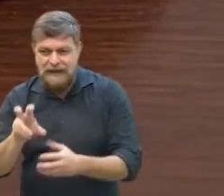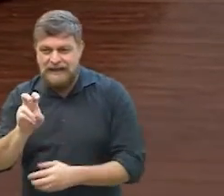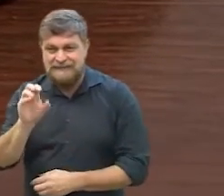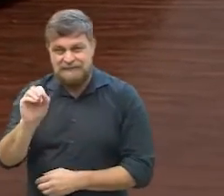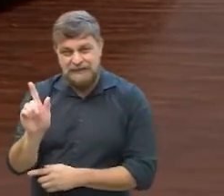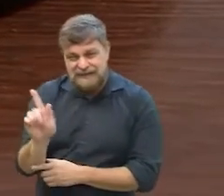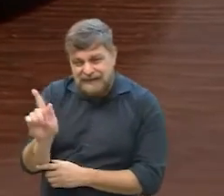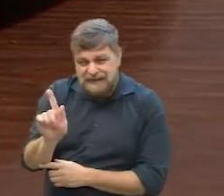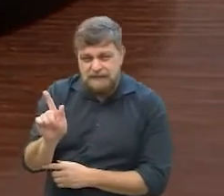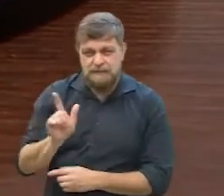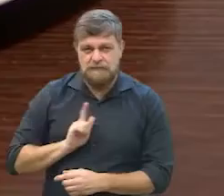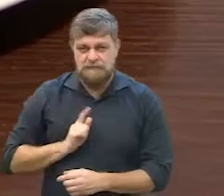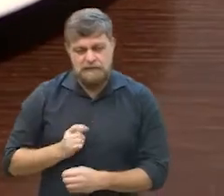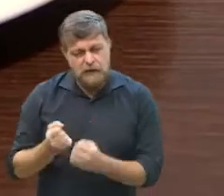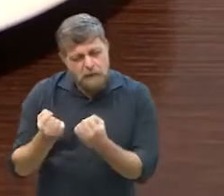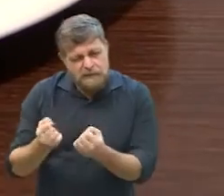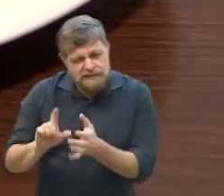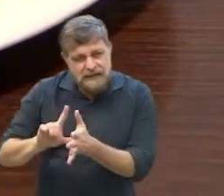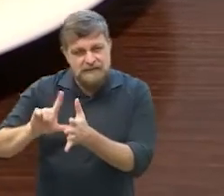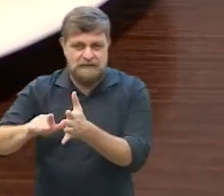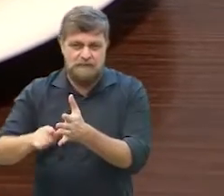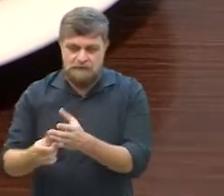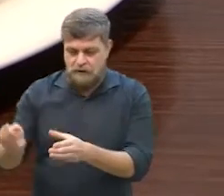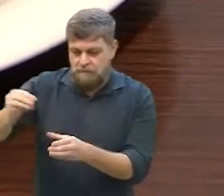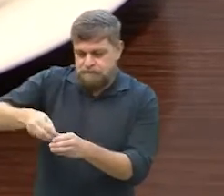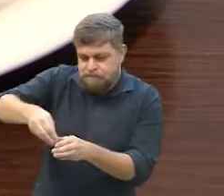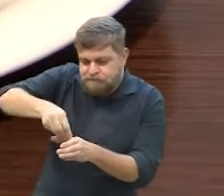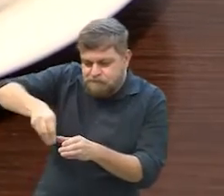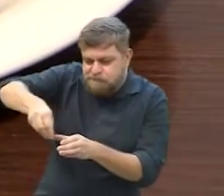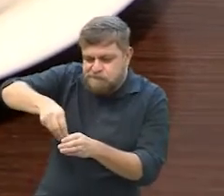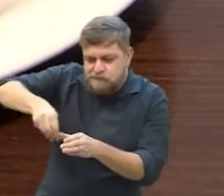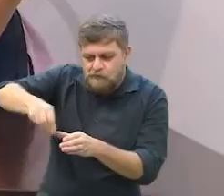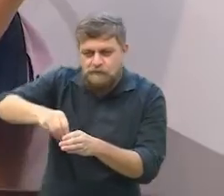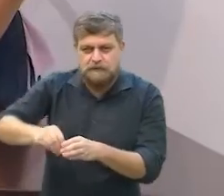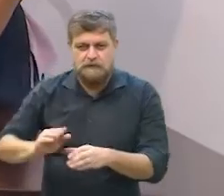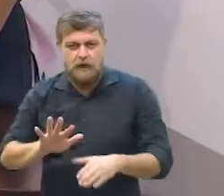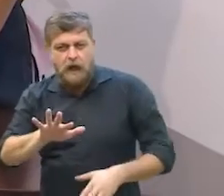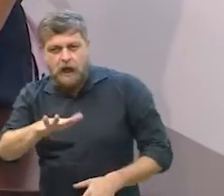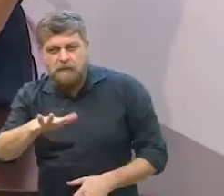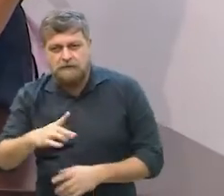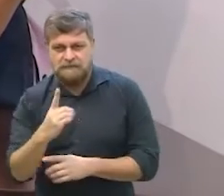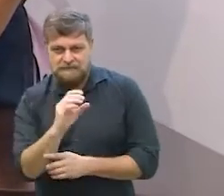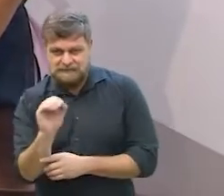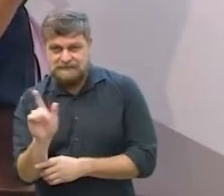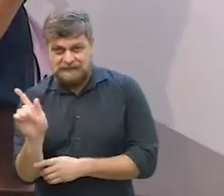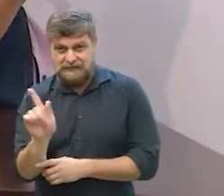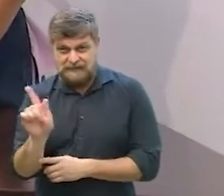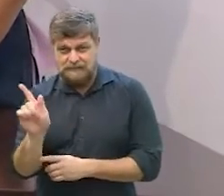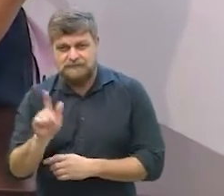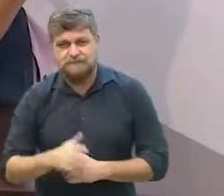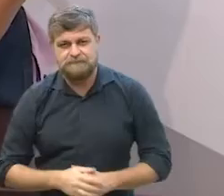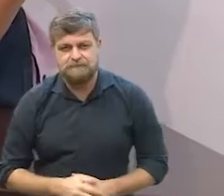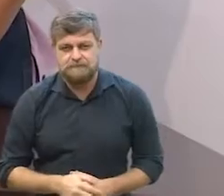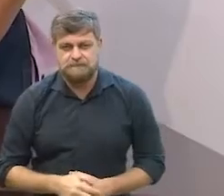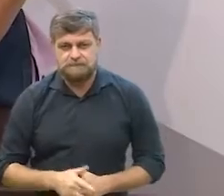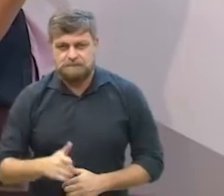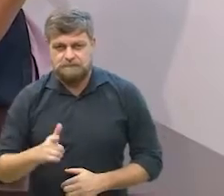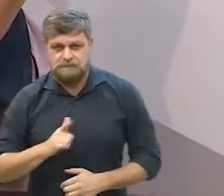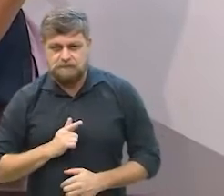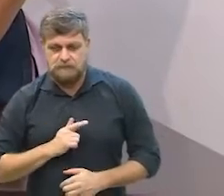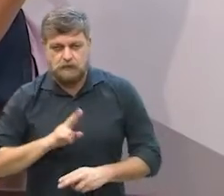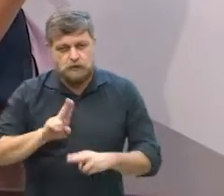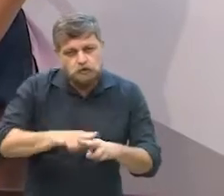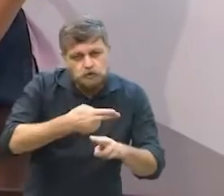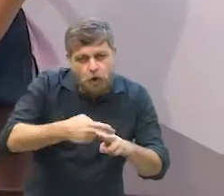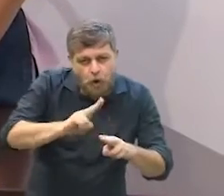50 gramas mas no final ele fica até mais pesadinho por causa do recheio é ele chega aproximadamente 100 gramas 100 gramas então aqui só de